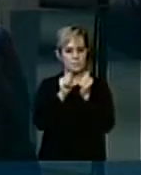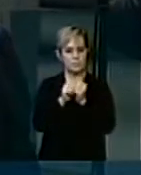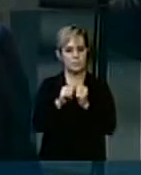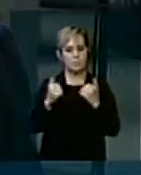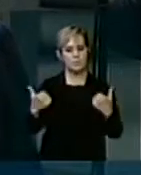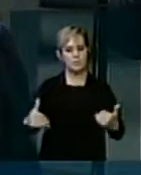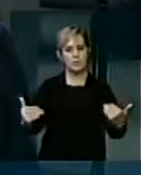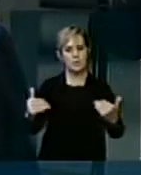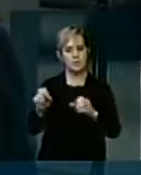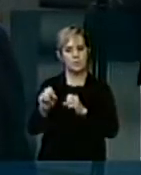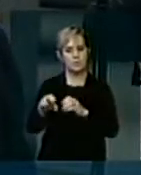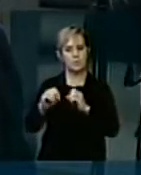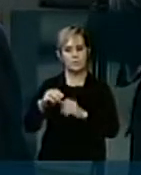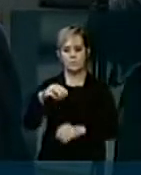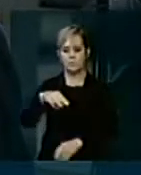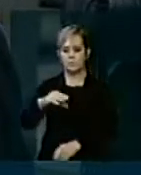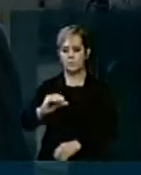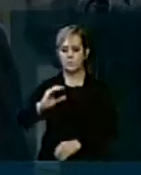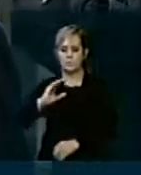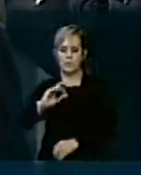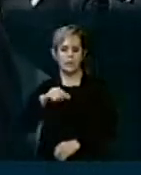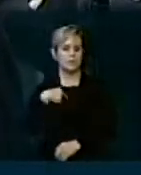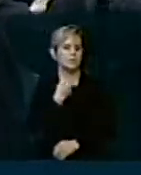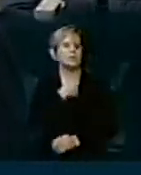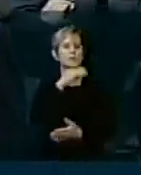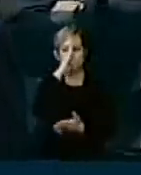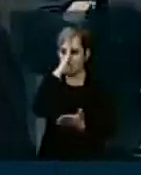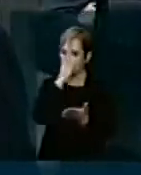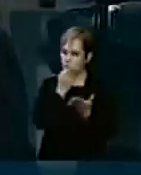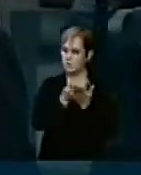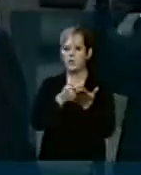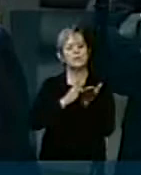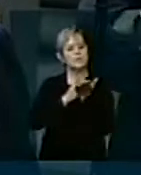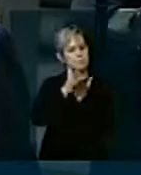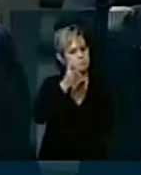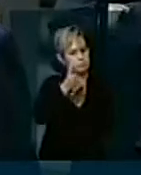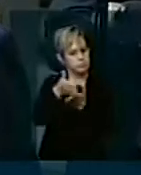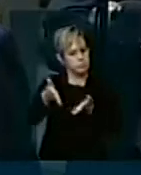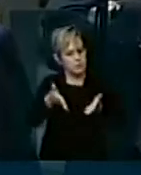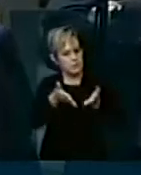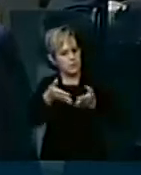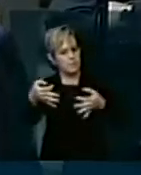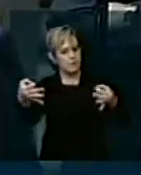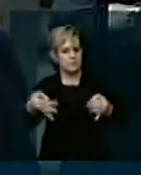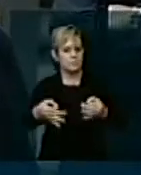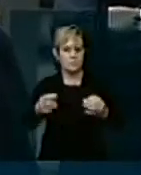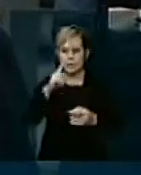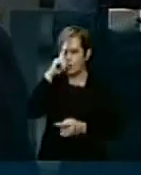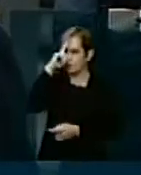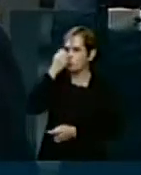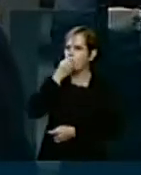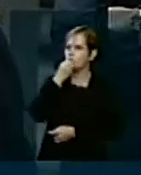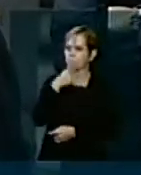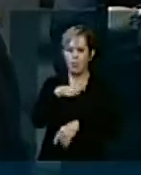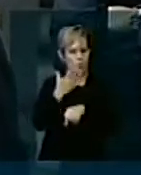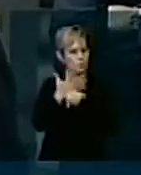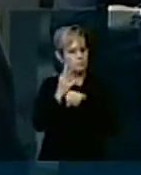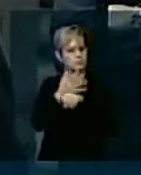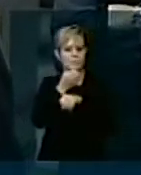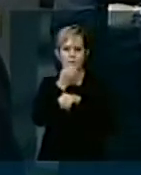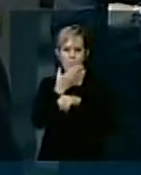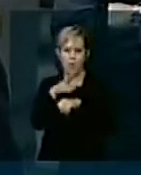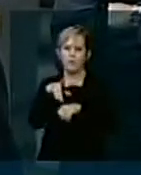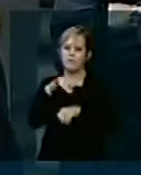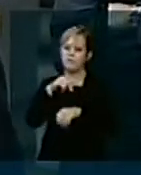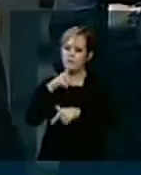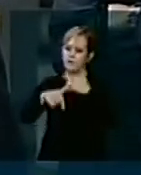Educação. Nós acreditamos que ele está no caminho correto, tem boas ideias, é preparado e com certeza fará um